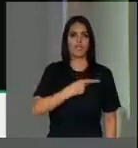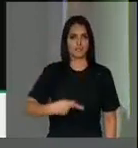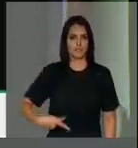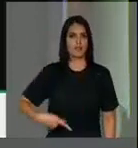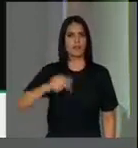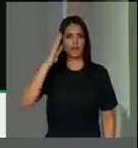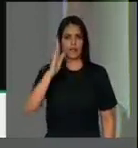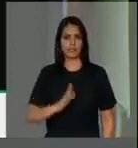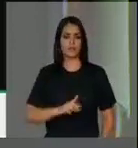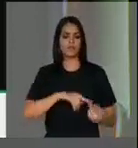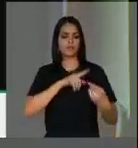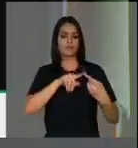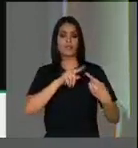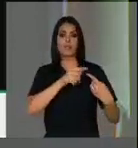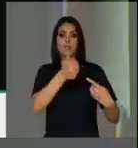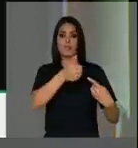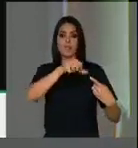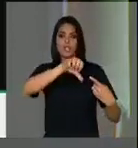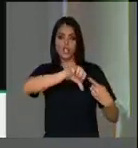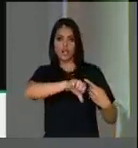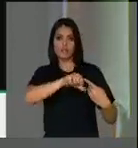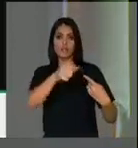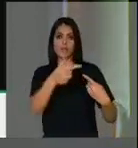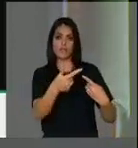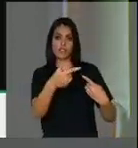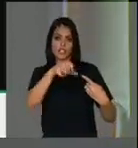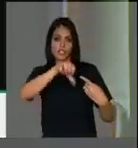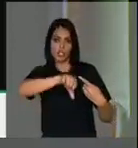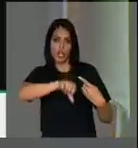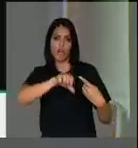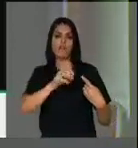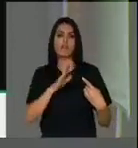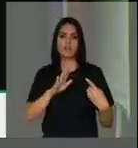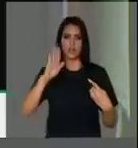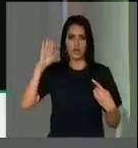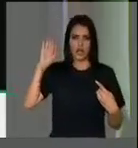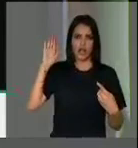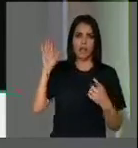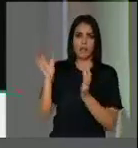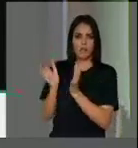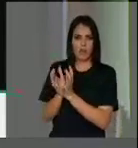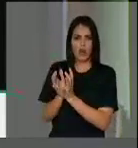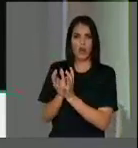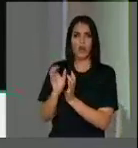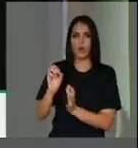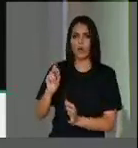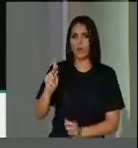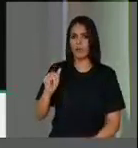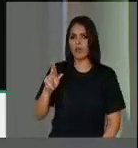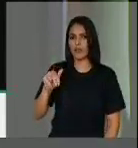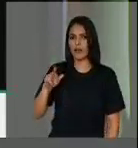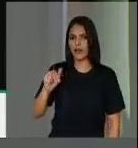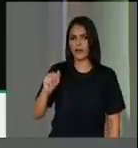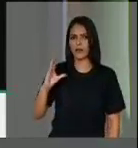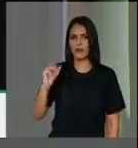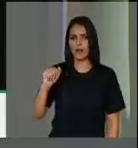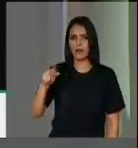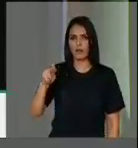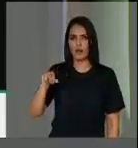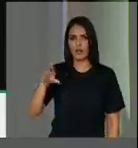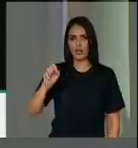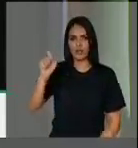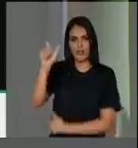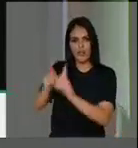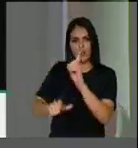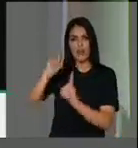Nós já apresentamos em 1929, que apresentamos pelo bloco operário camponês, o operário negro